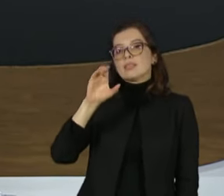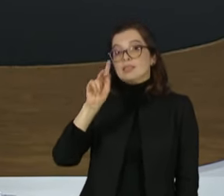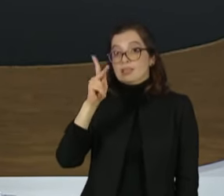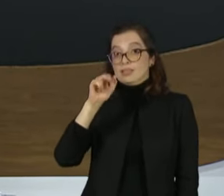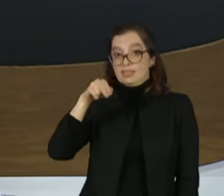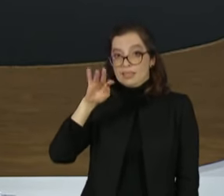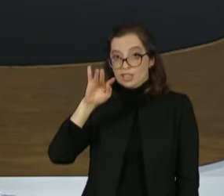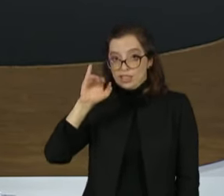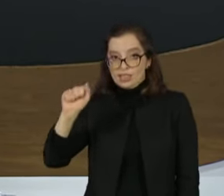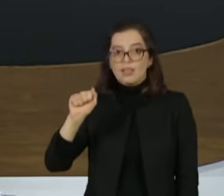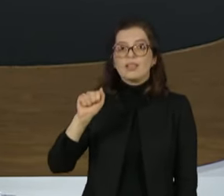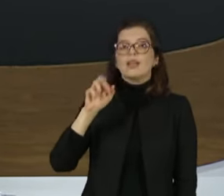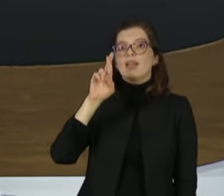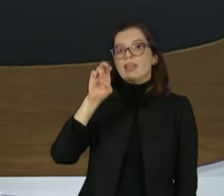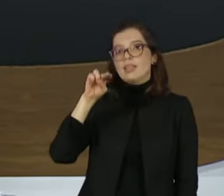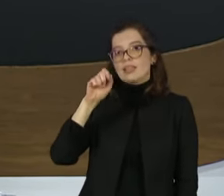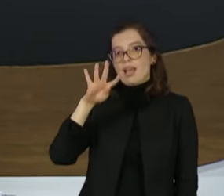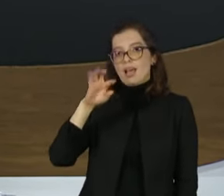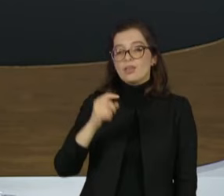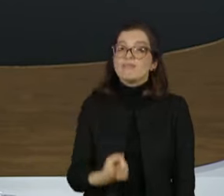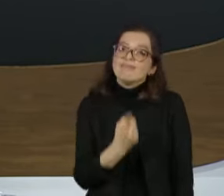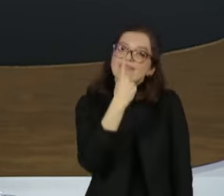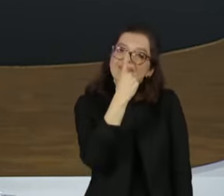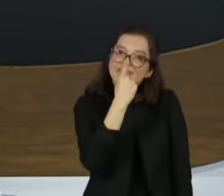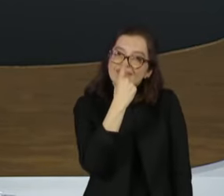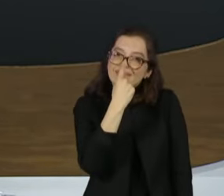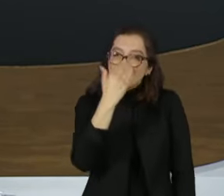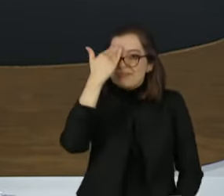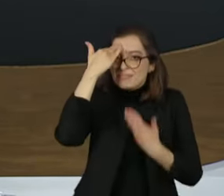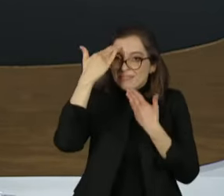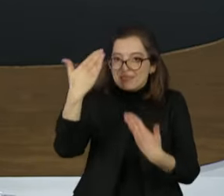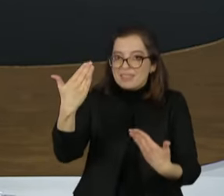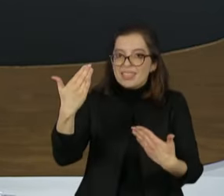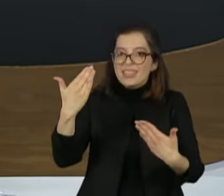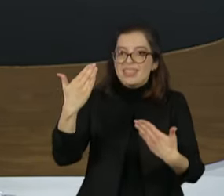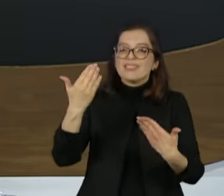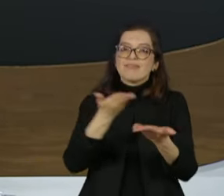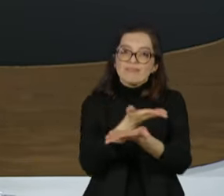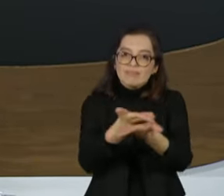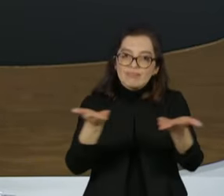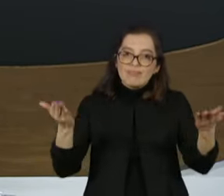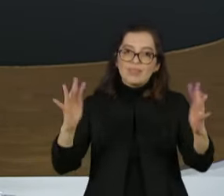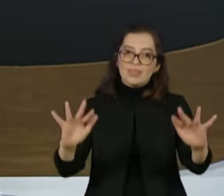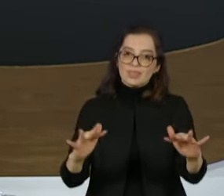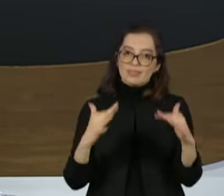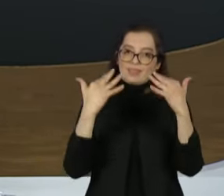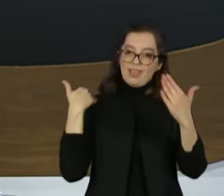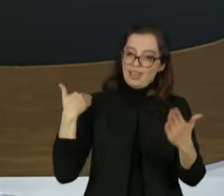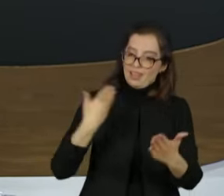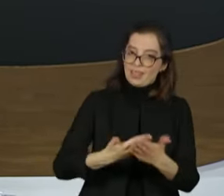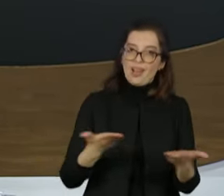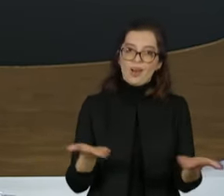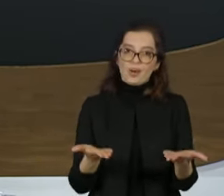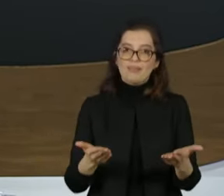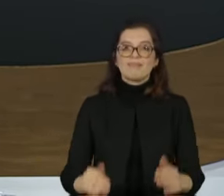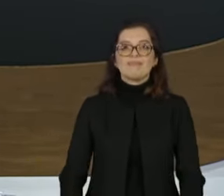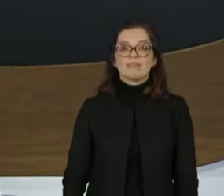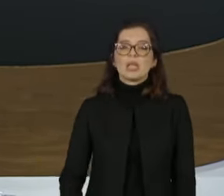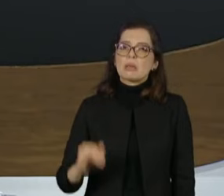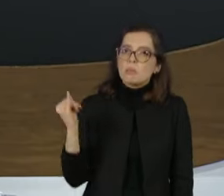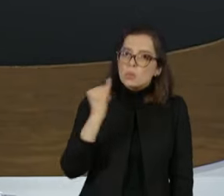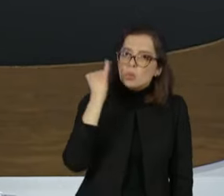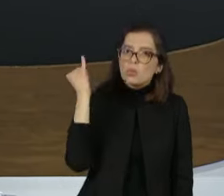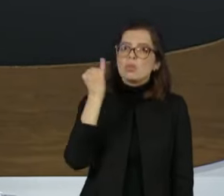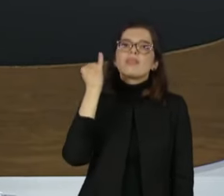Renato Machado e Paulo Caruso. Obrigada, sobretudo, a você pela sua audiência. É de fundamental importância